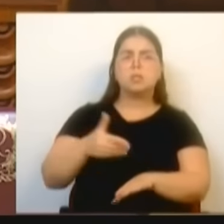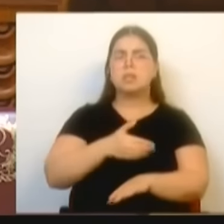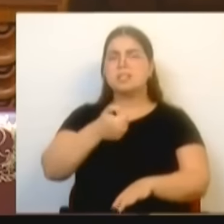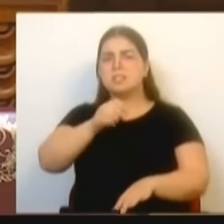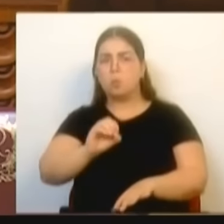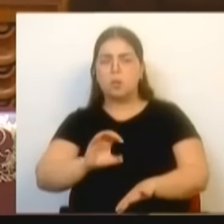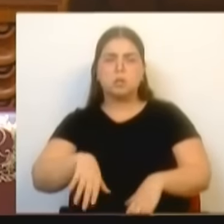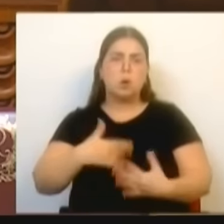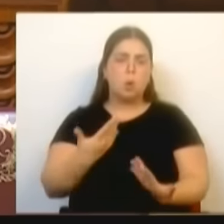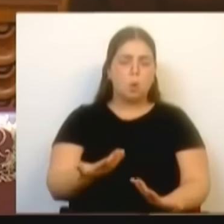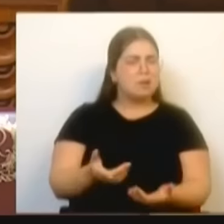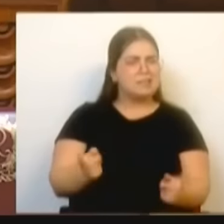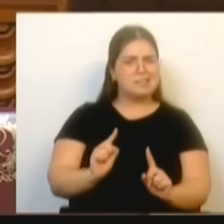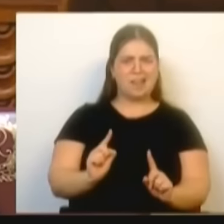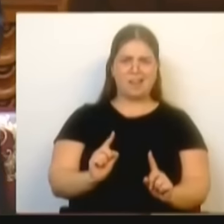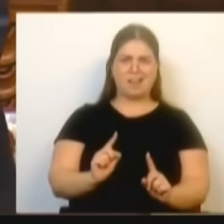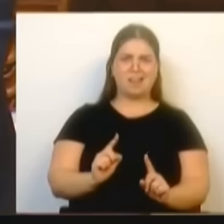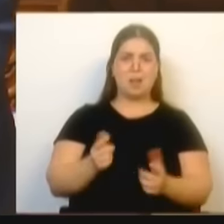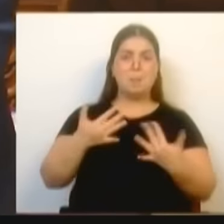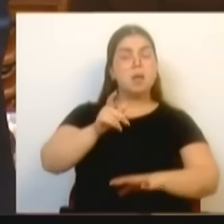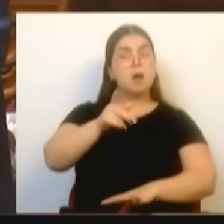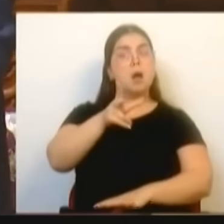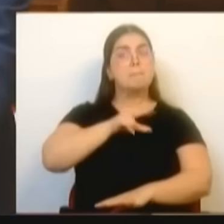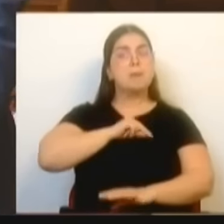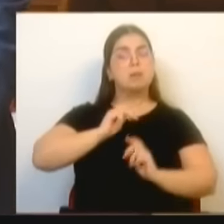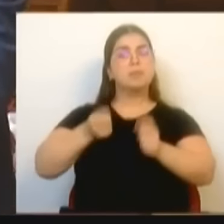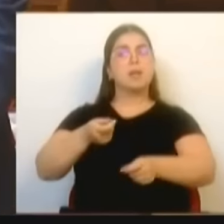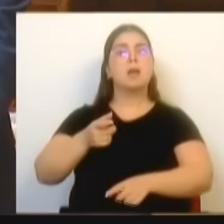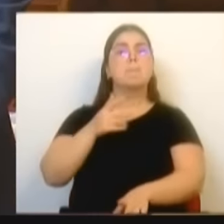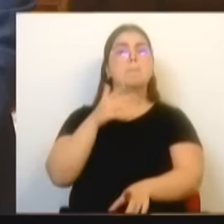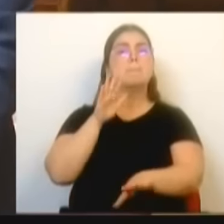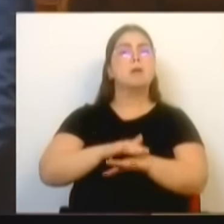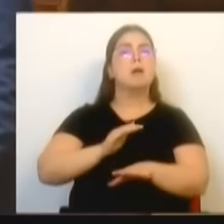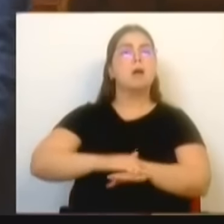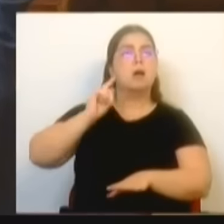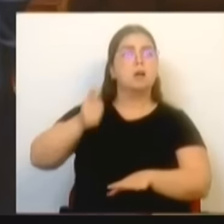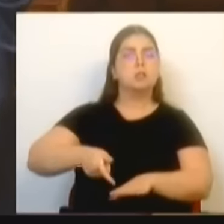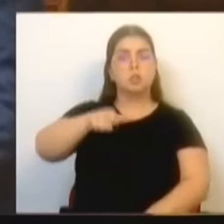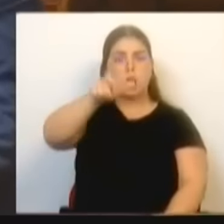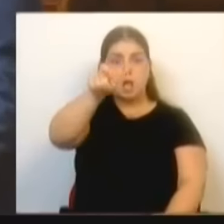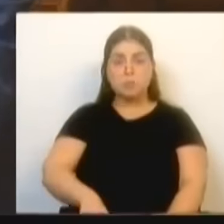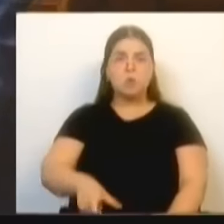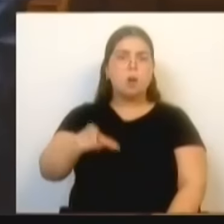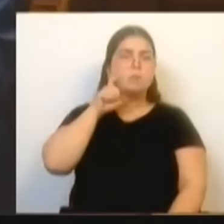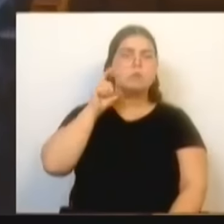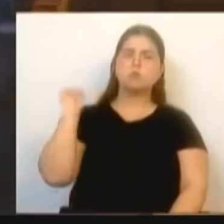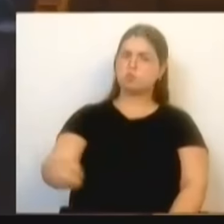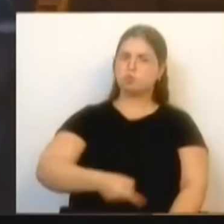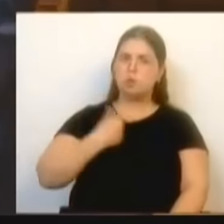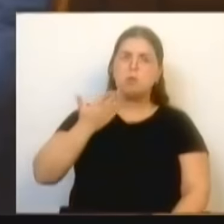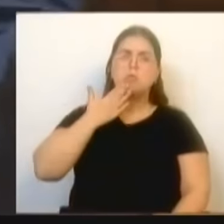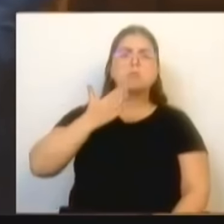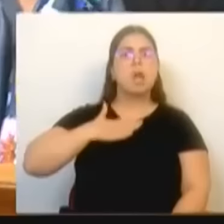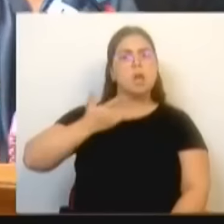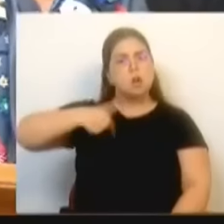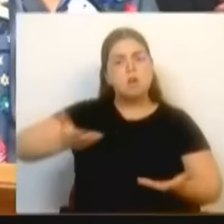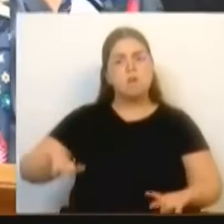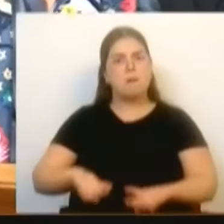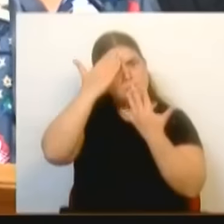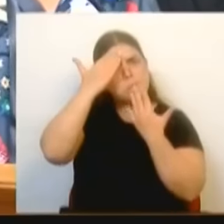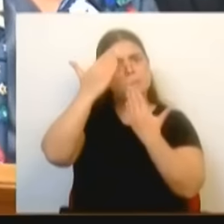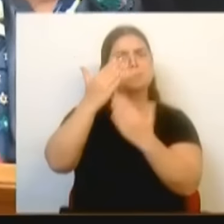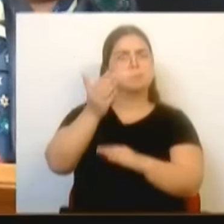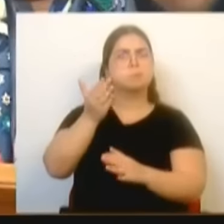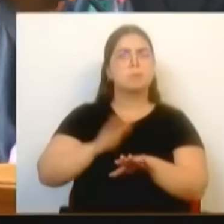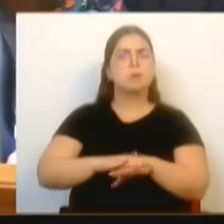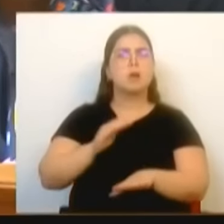tanto. Não é disso. Sabe do é que é esta condecoração? É porque este homem se atravessou por nós. É por isto que nós o queremos condecorar. Porque ele se atravessou